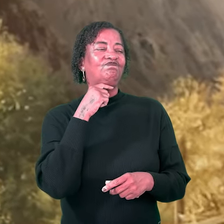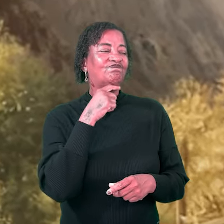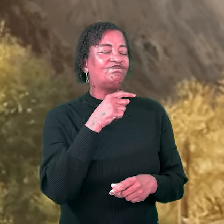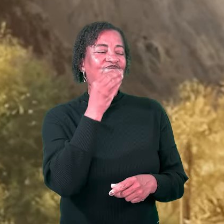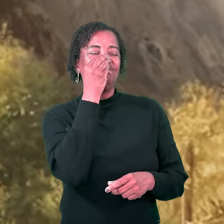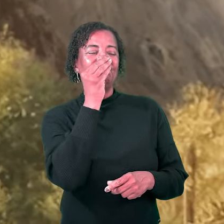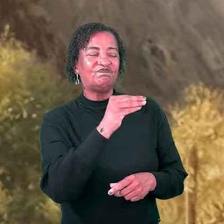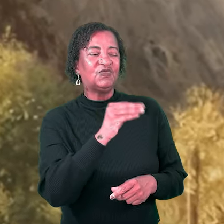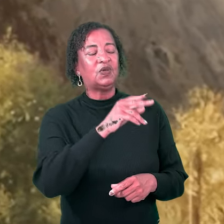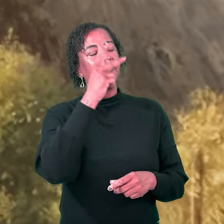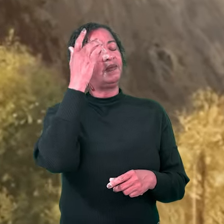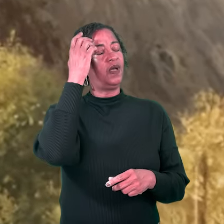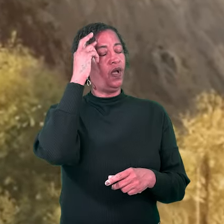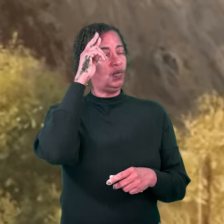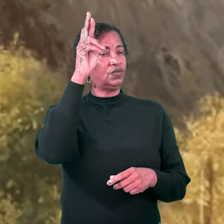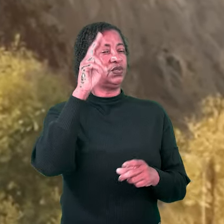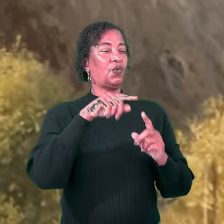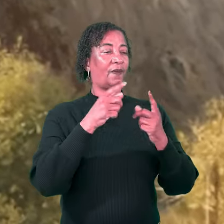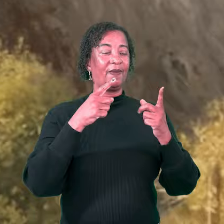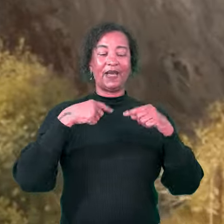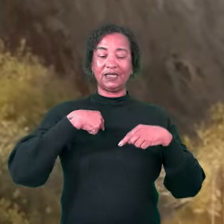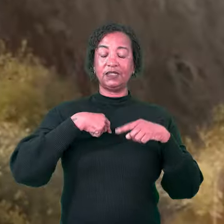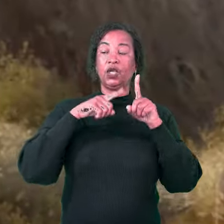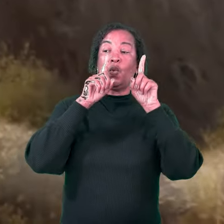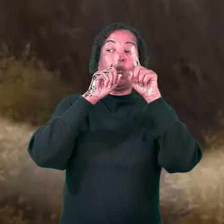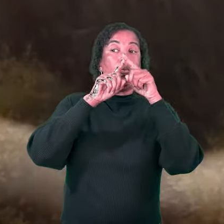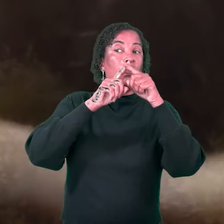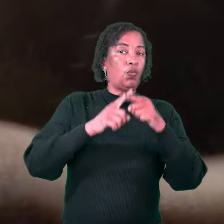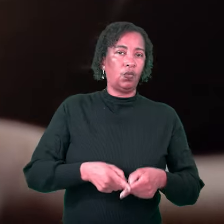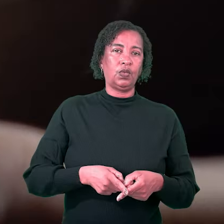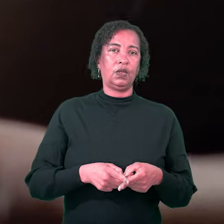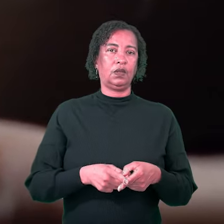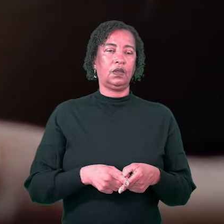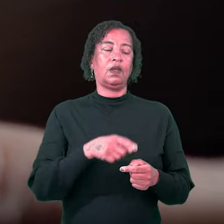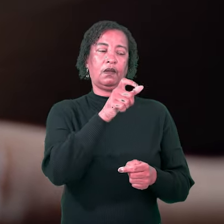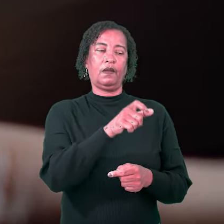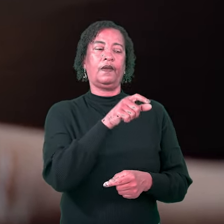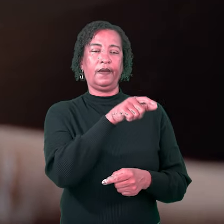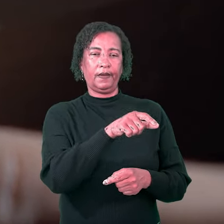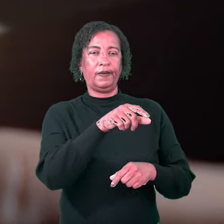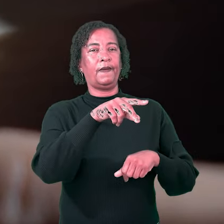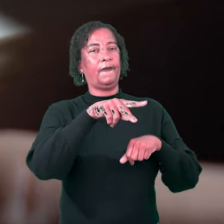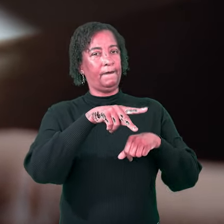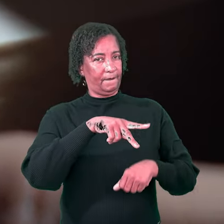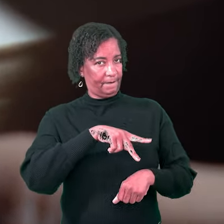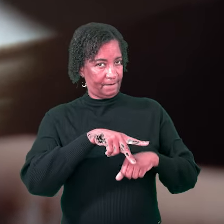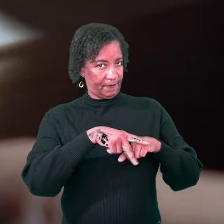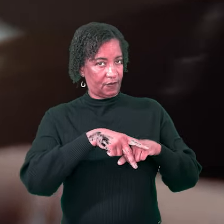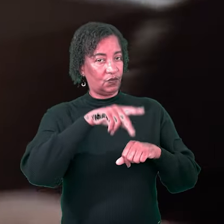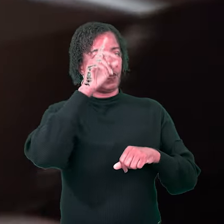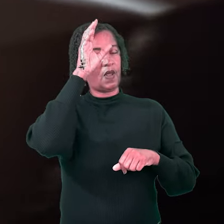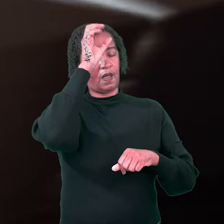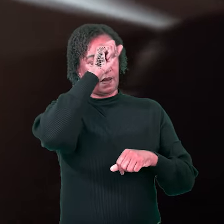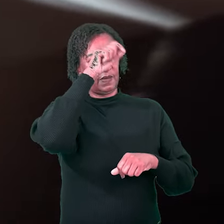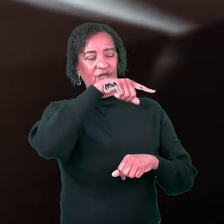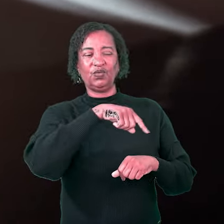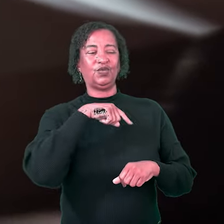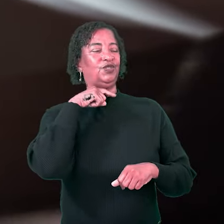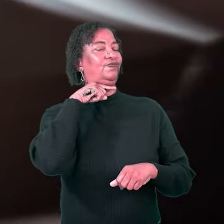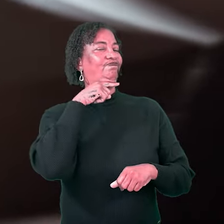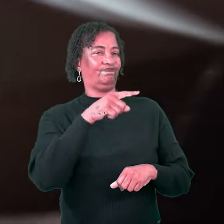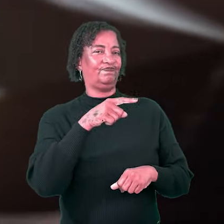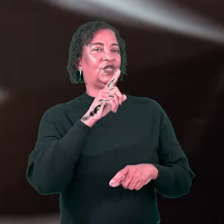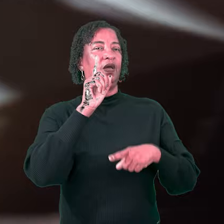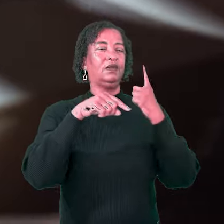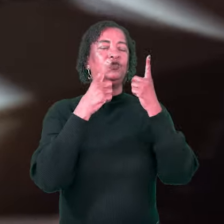eu nunca te negarei. Pedro aprendeu que não era ninguém e chorou amargamente. Quando Jesus